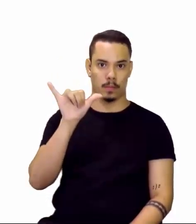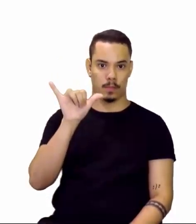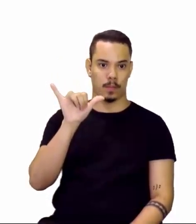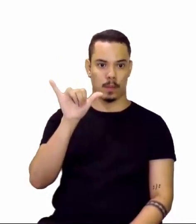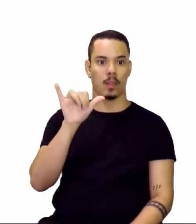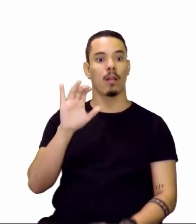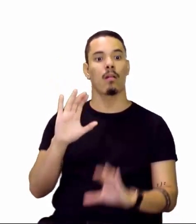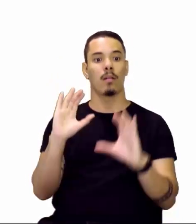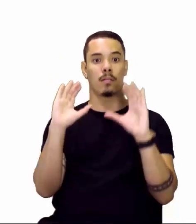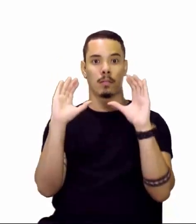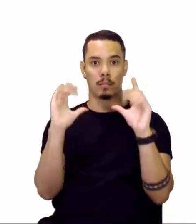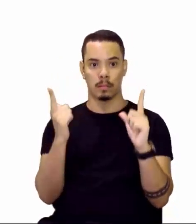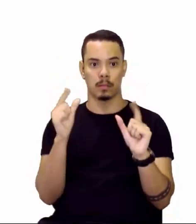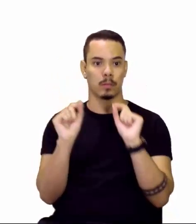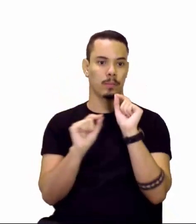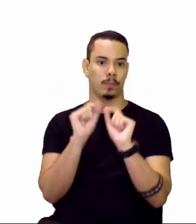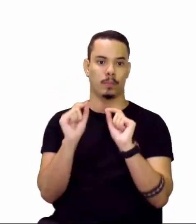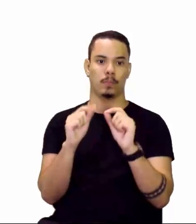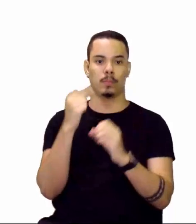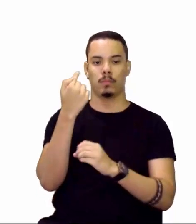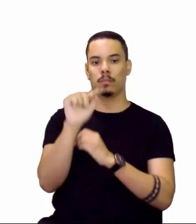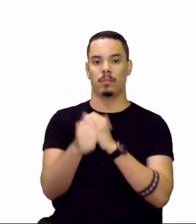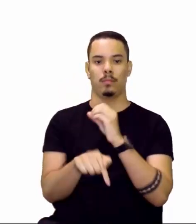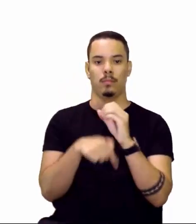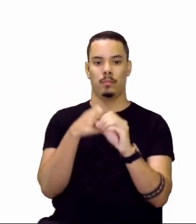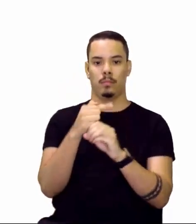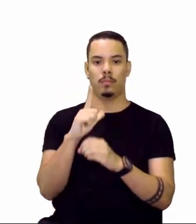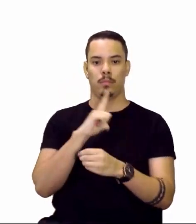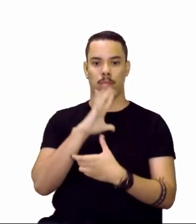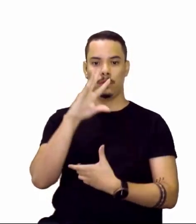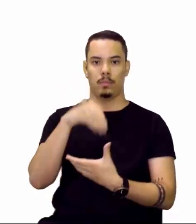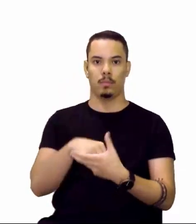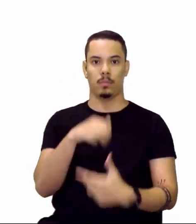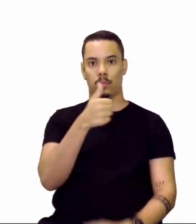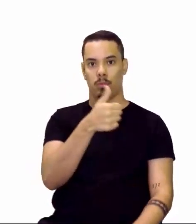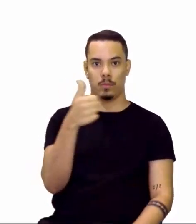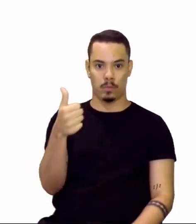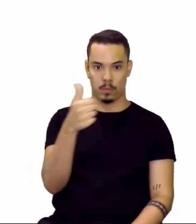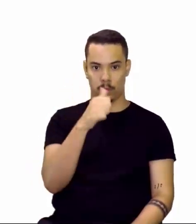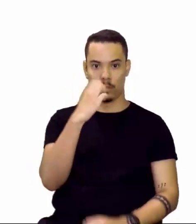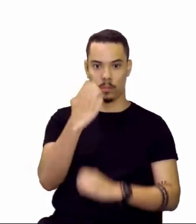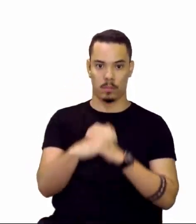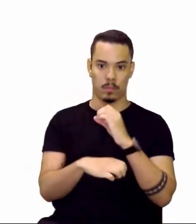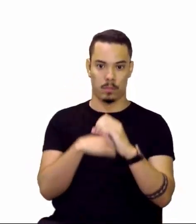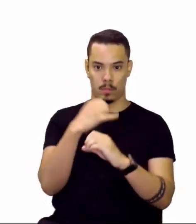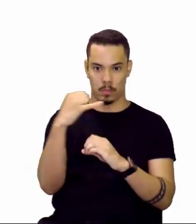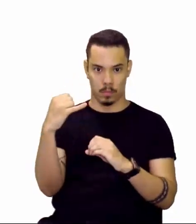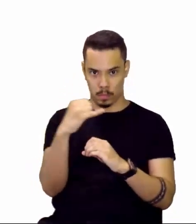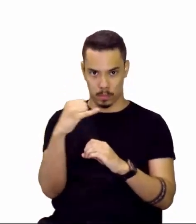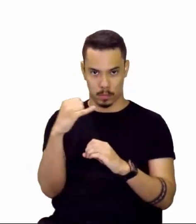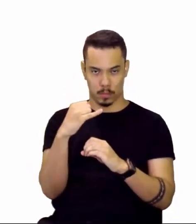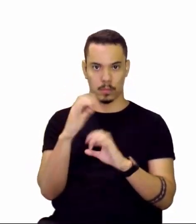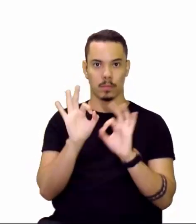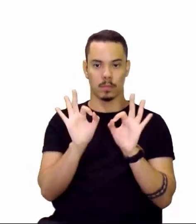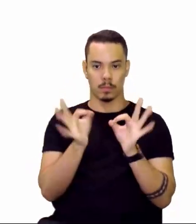Logo, o átomo neutro tinha 11 elétrons, veja bem, ou